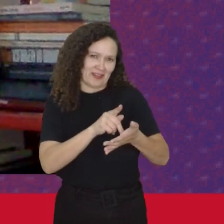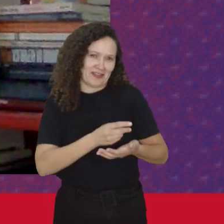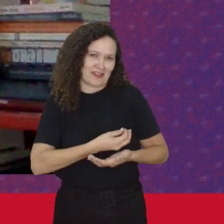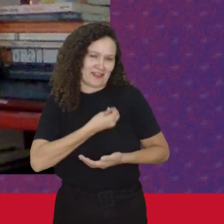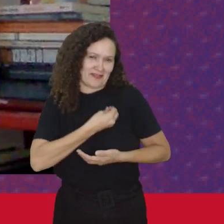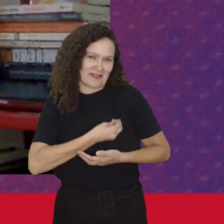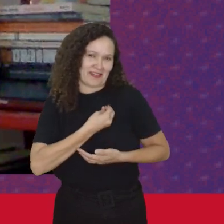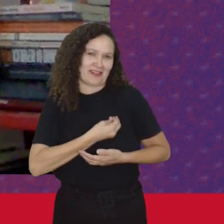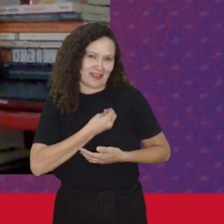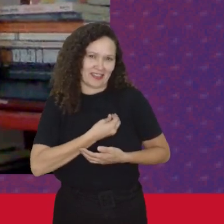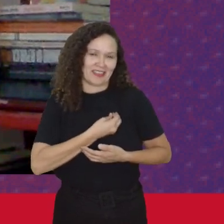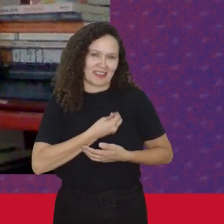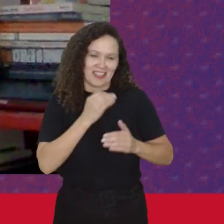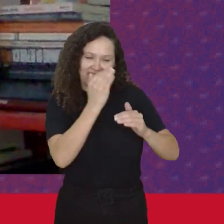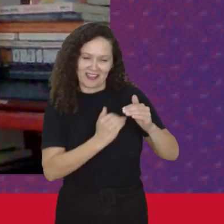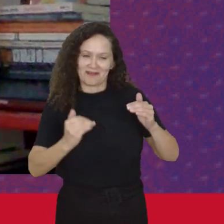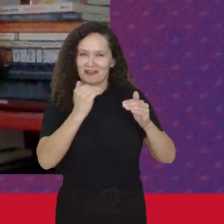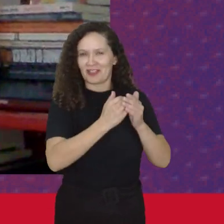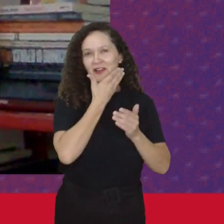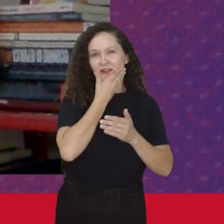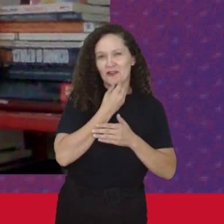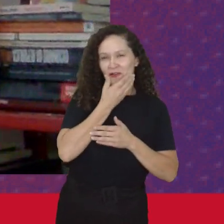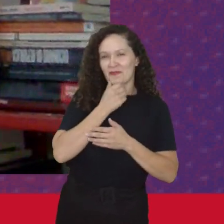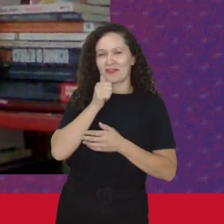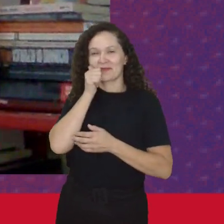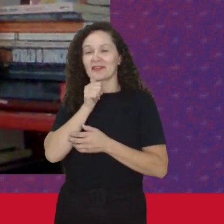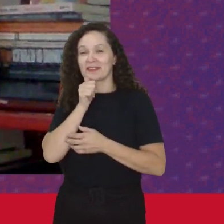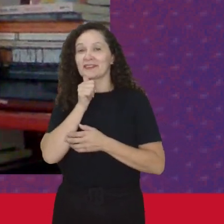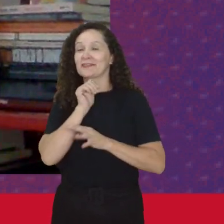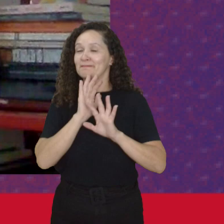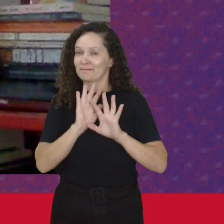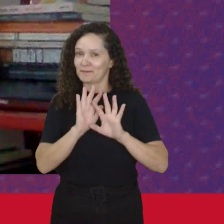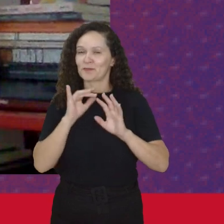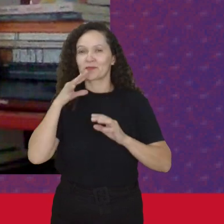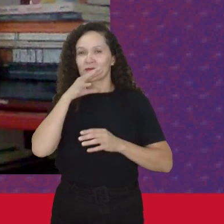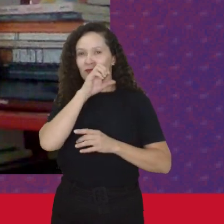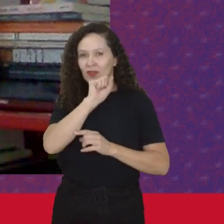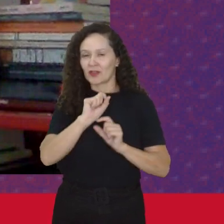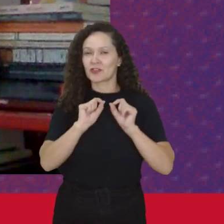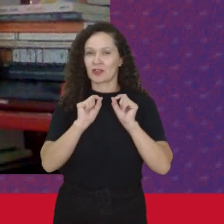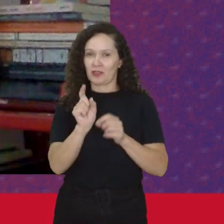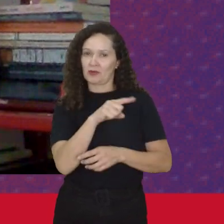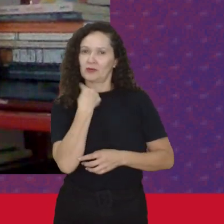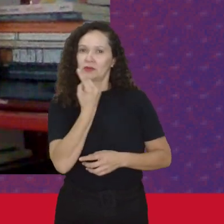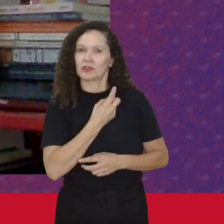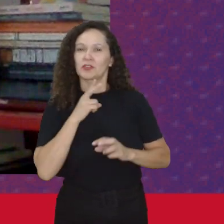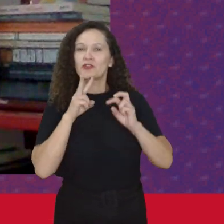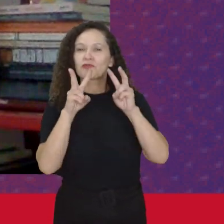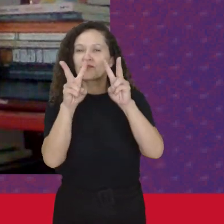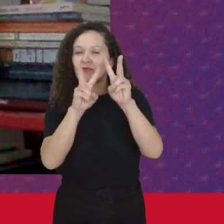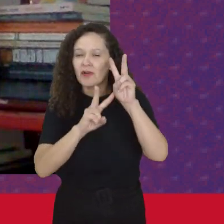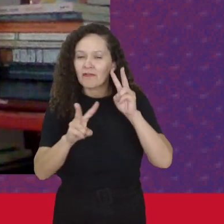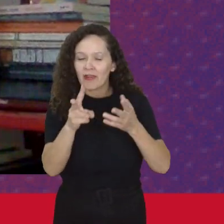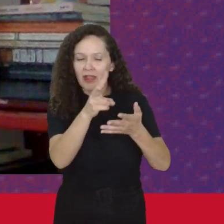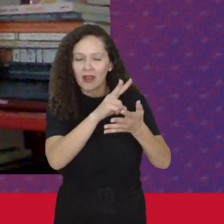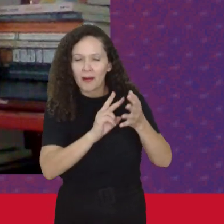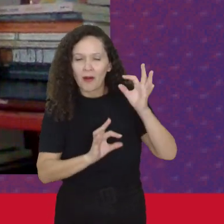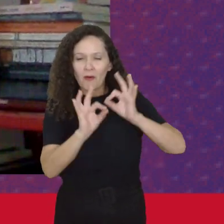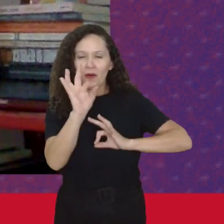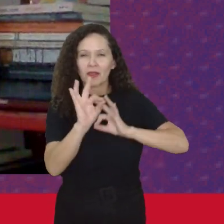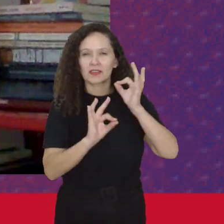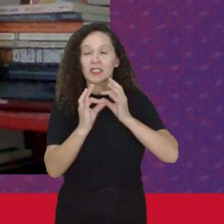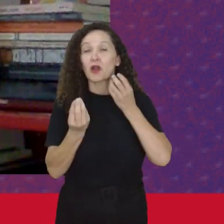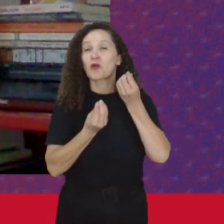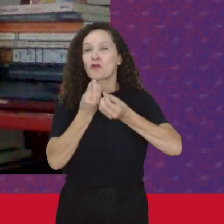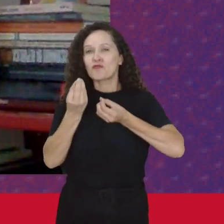De exploração E desigualdade E acho Que quando a gente Vai olhar Para os processos Como que as mulheres